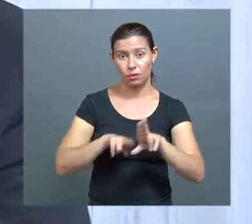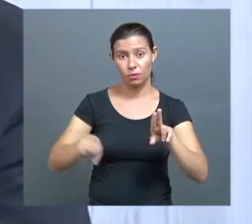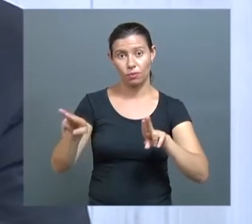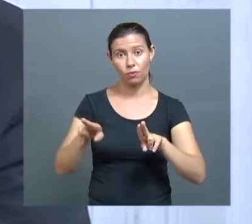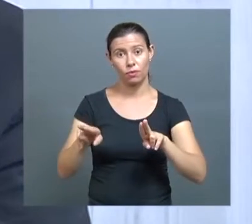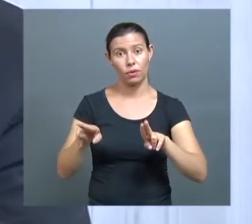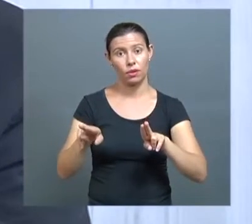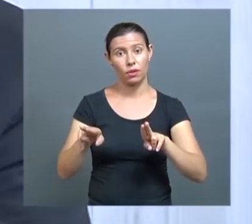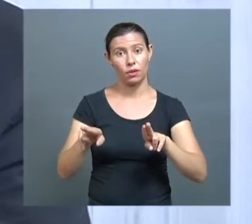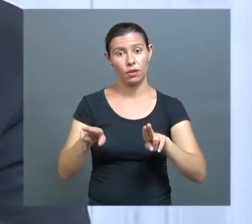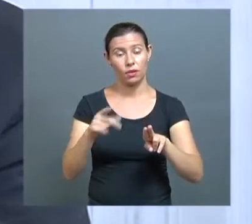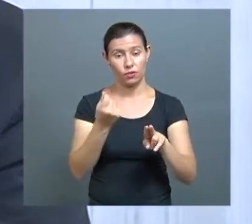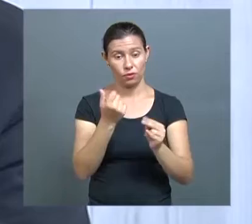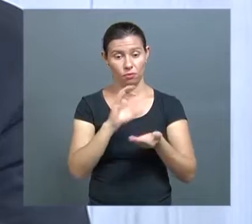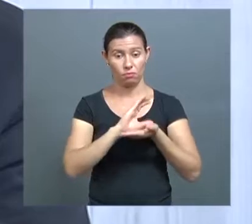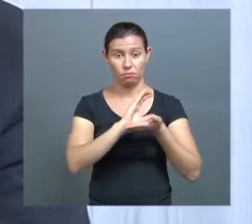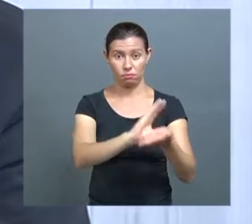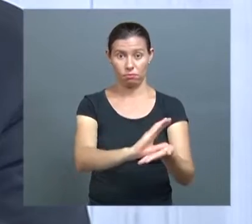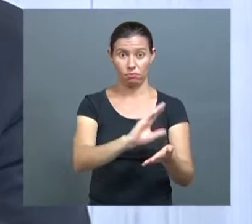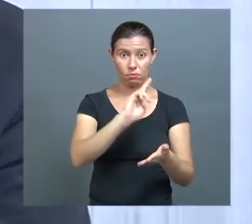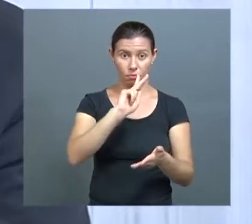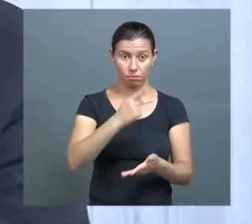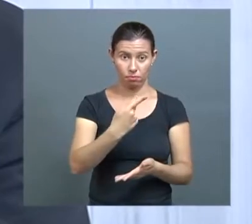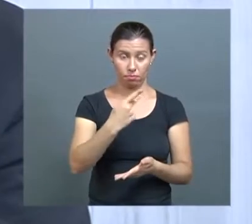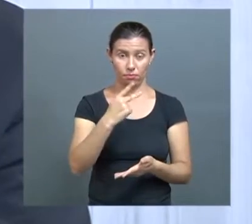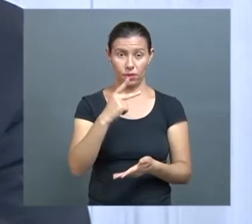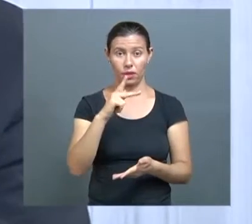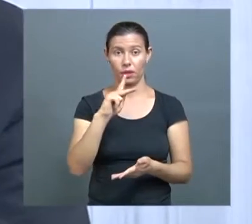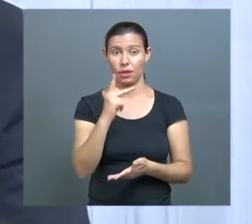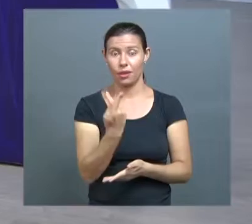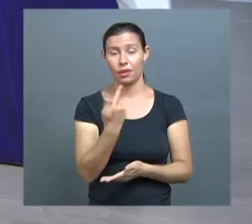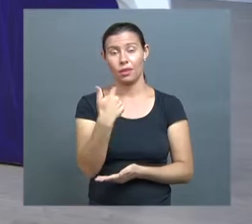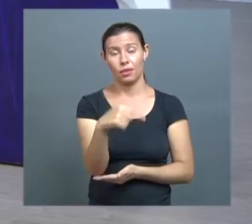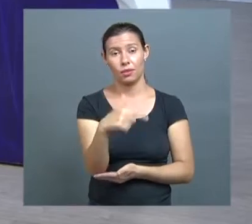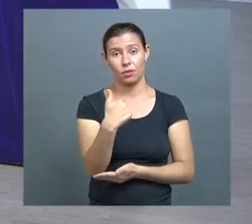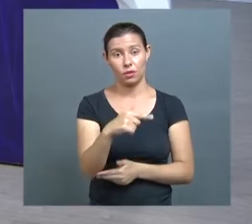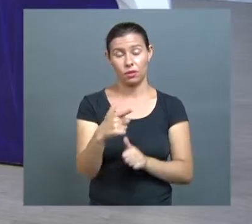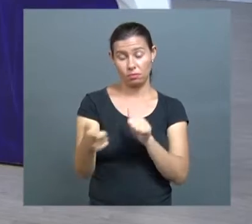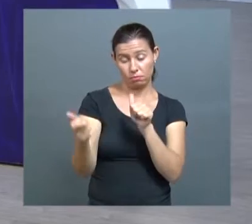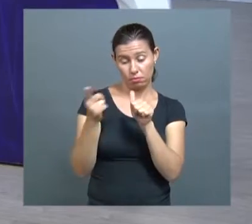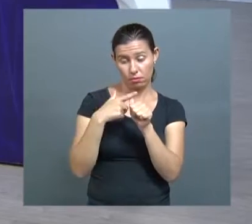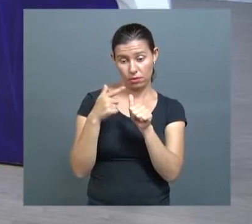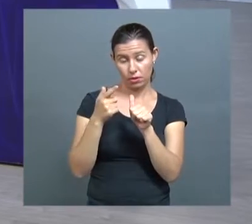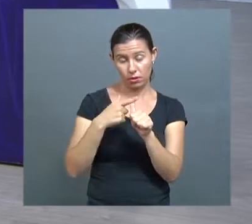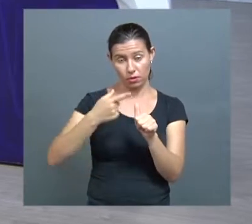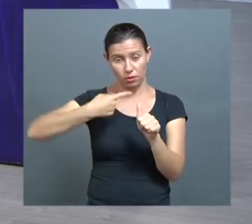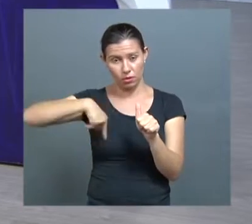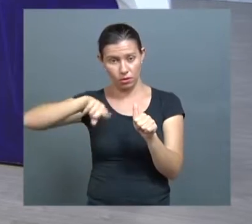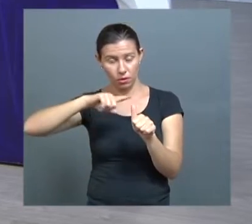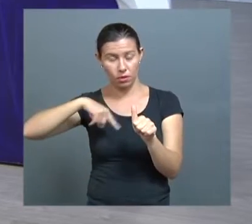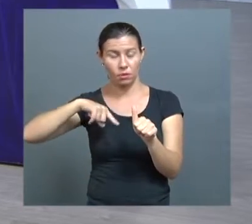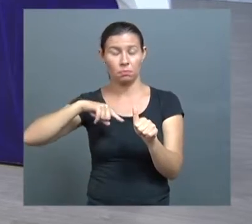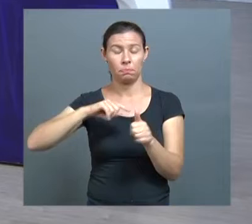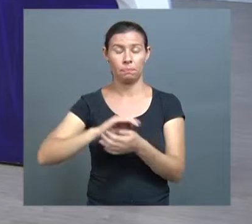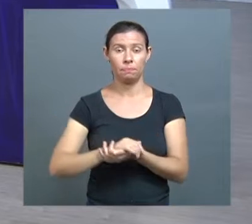sendo permitidos o pagamento da APH. Então, desde aquele primeiro momento, nós já fizemos uma